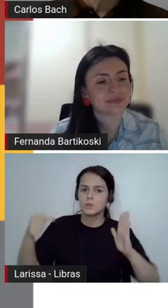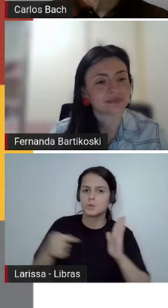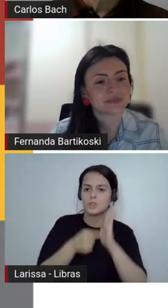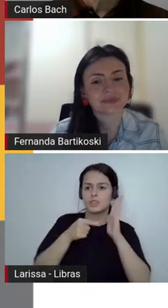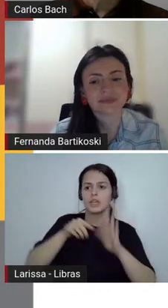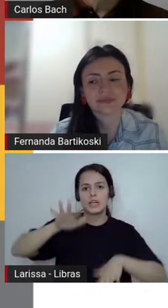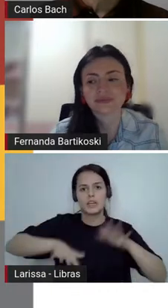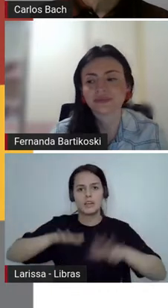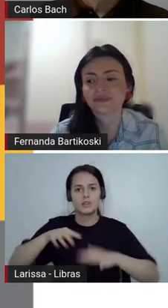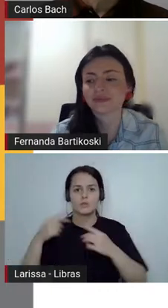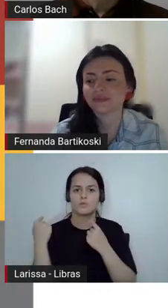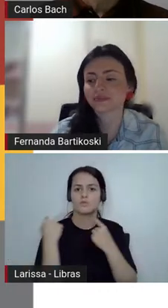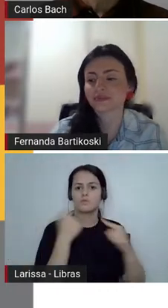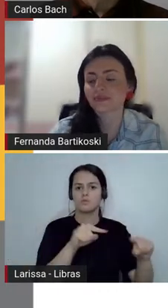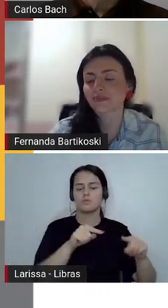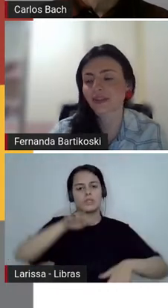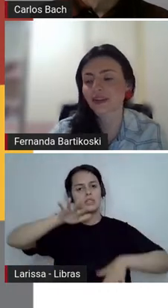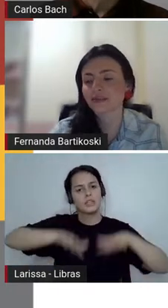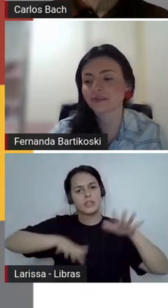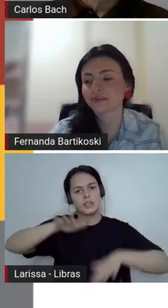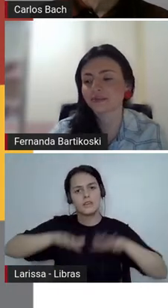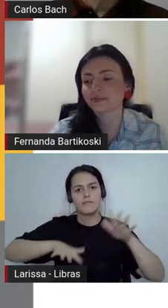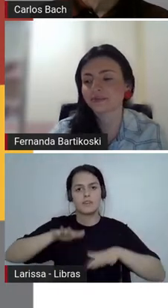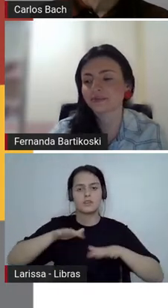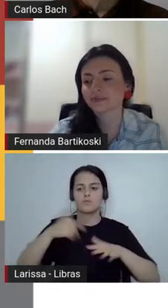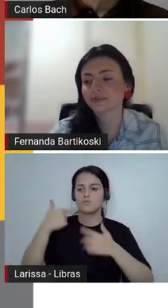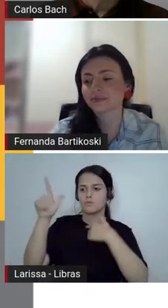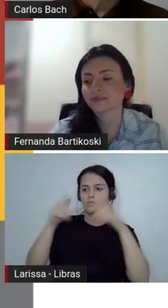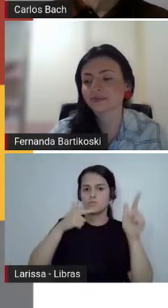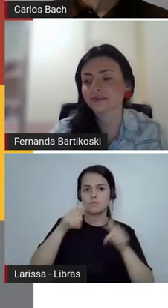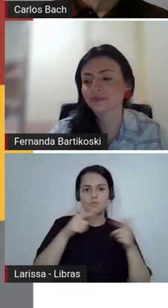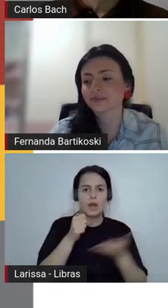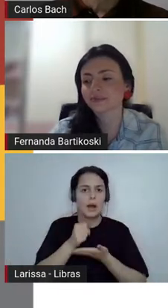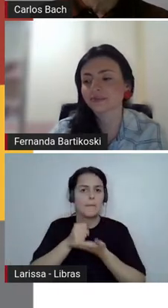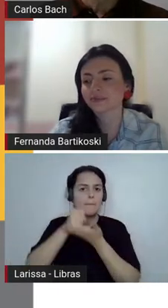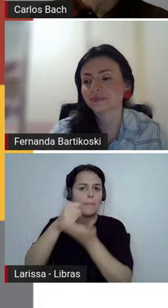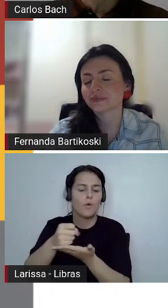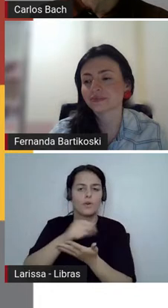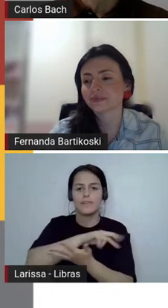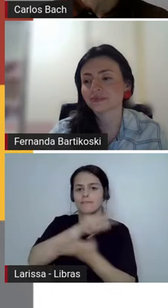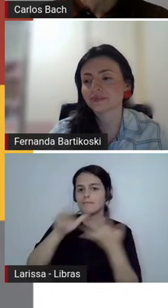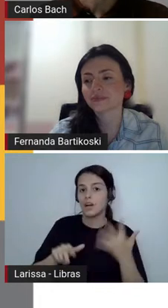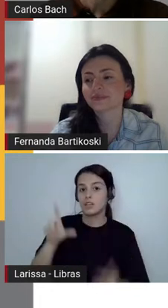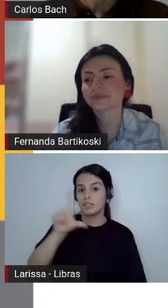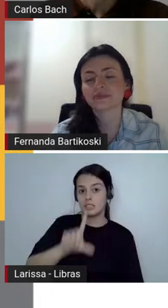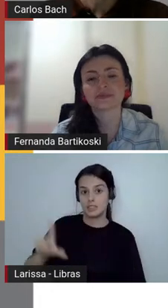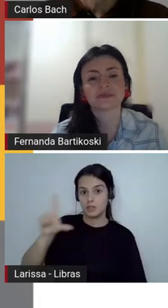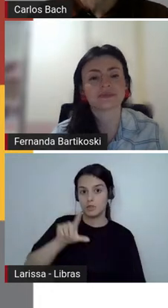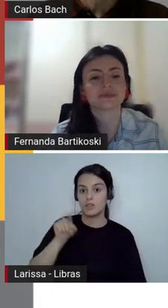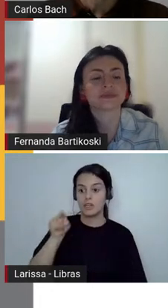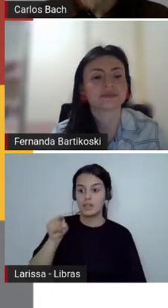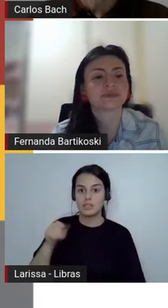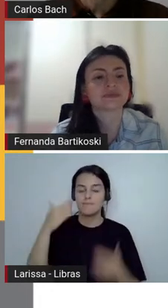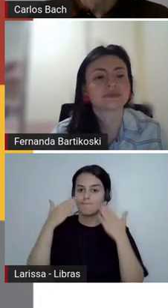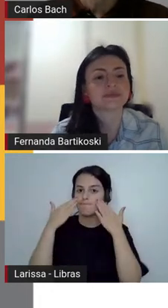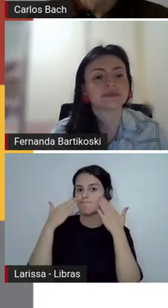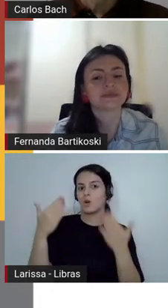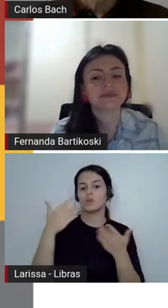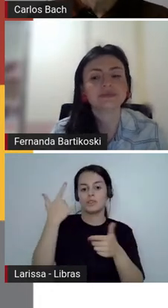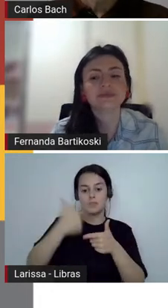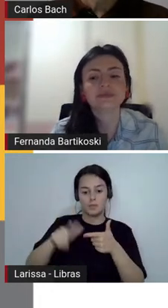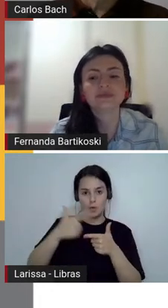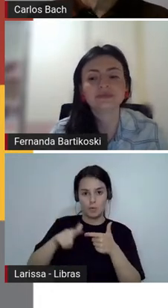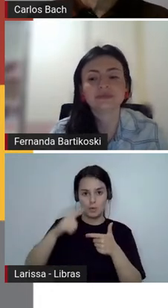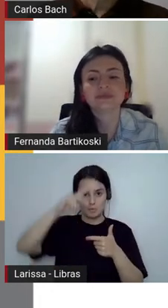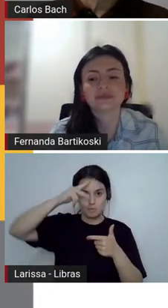dialeticamente os problemas. É isso, muitas vezes a literatura nos coloca frente aos nossos problemas ou frente aos problemas dos outros